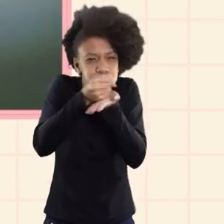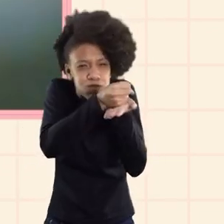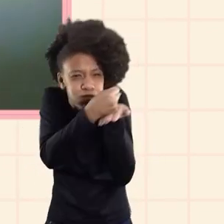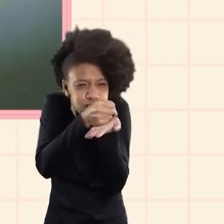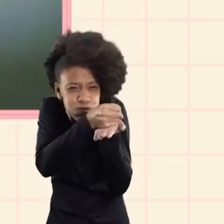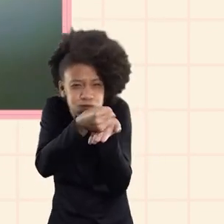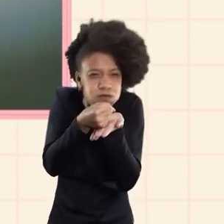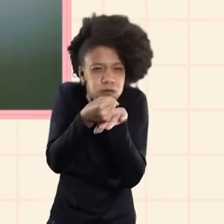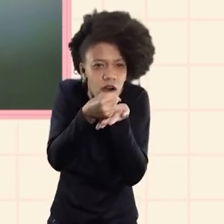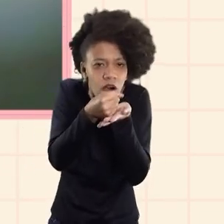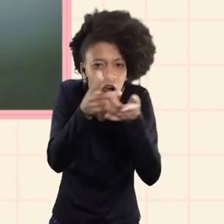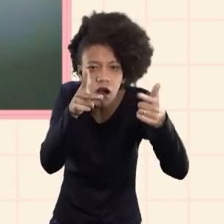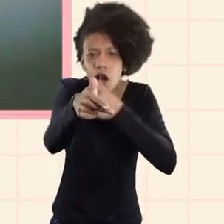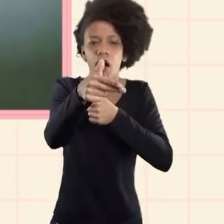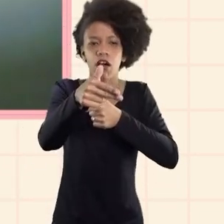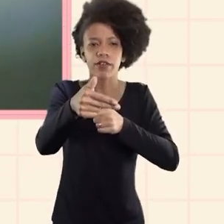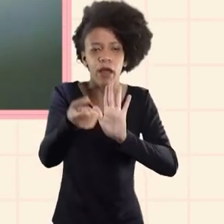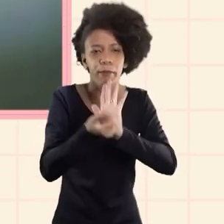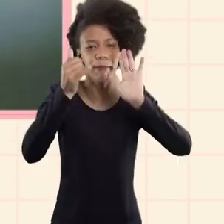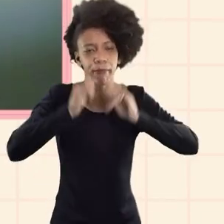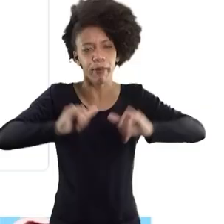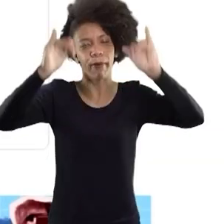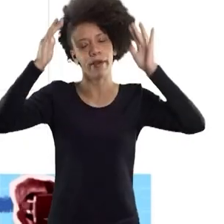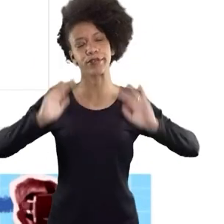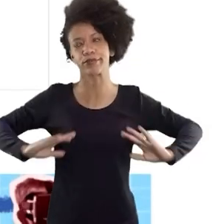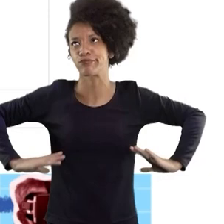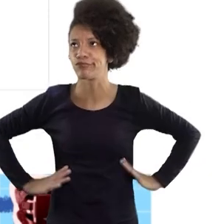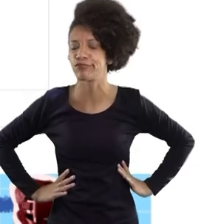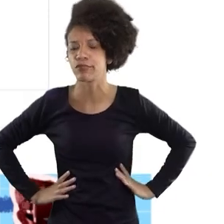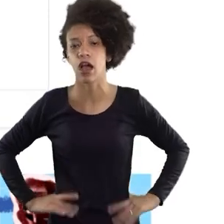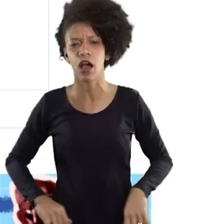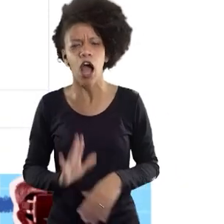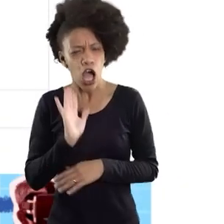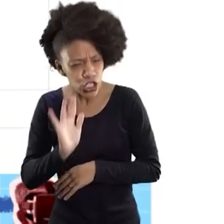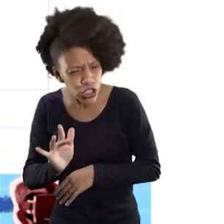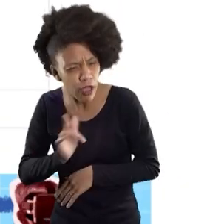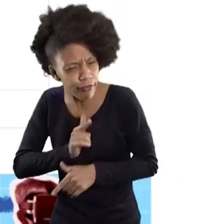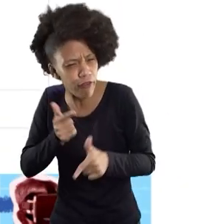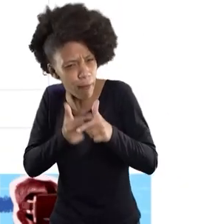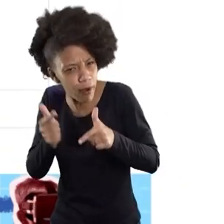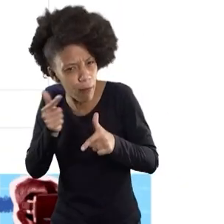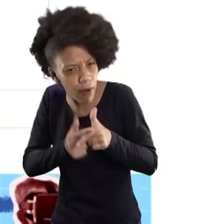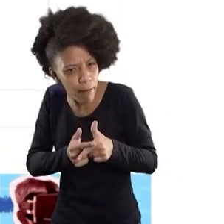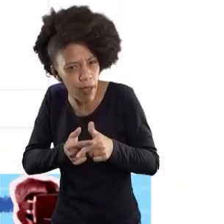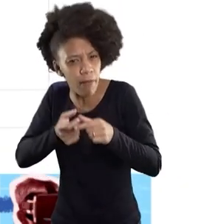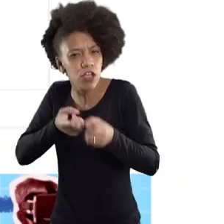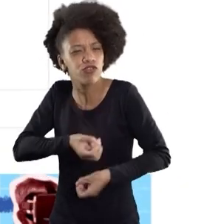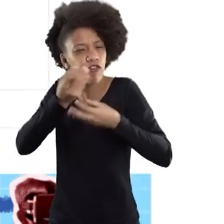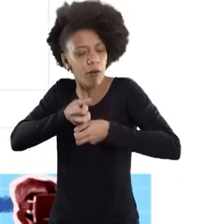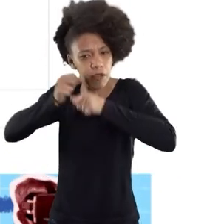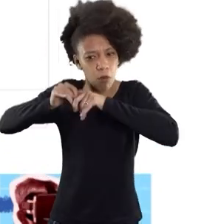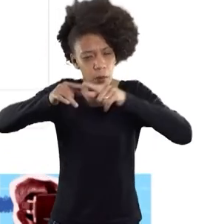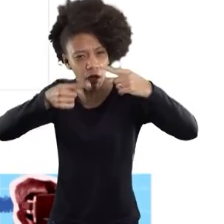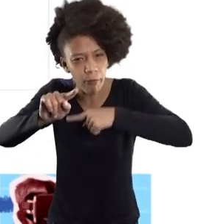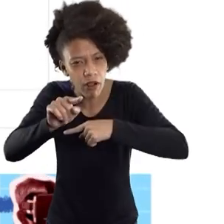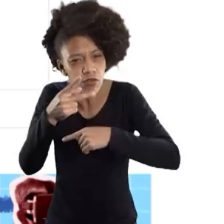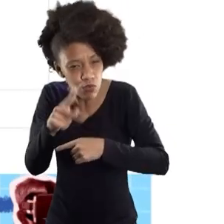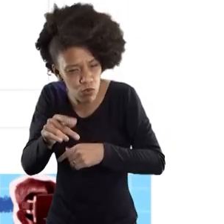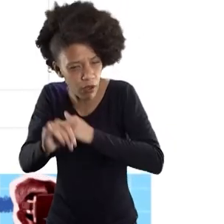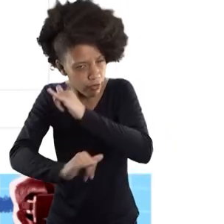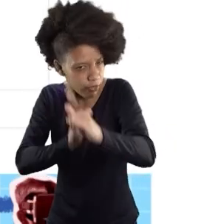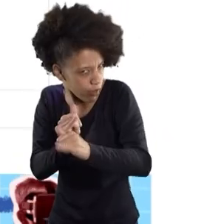aí quando eu tô prestes a vencer o jogo vem a propaganda você já teve algum problema de vazamento de informações